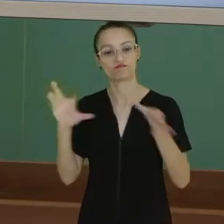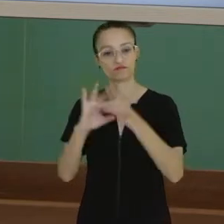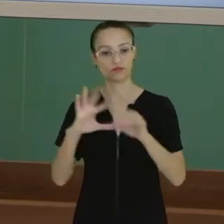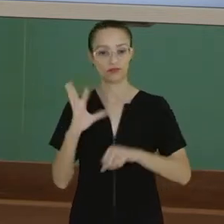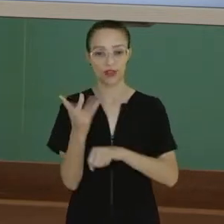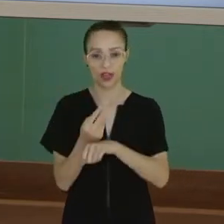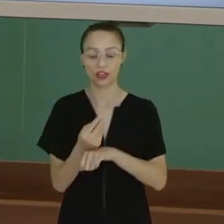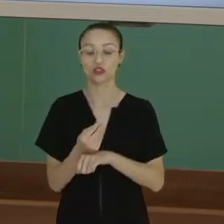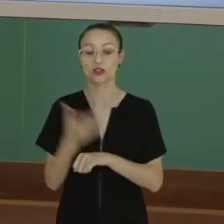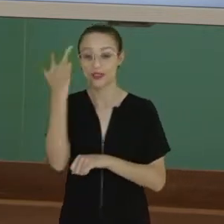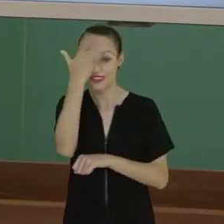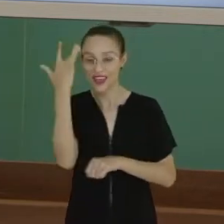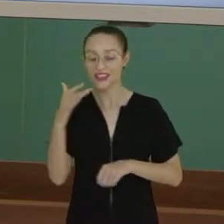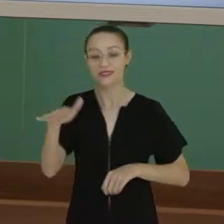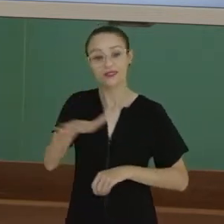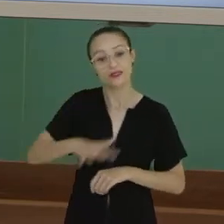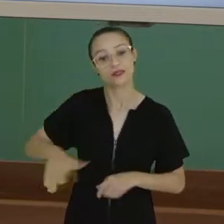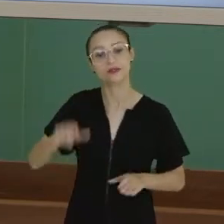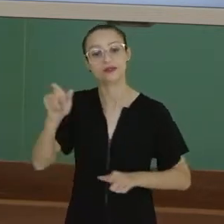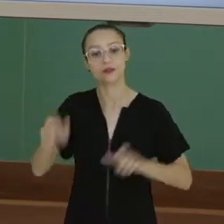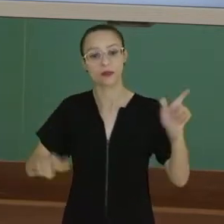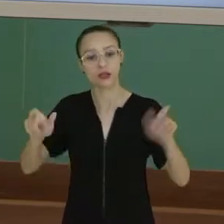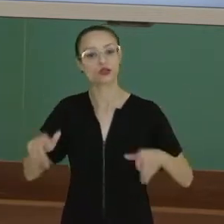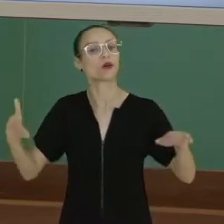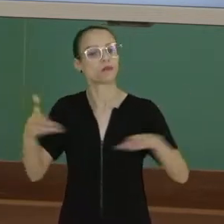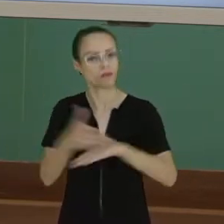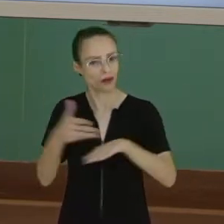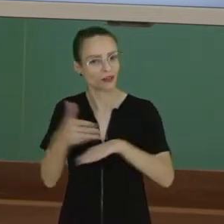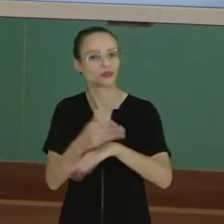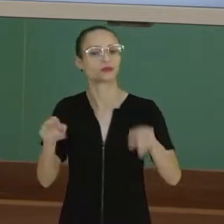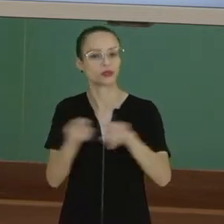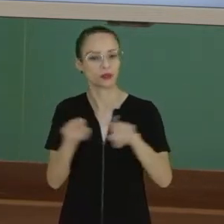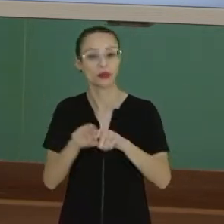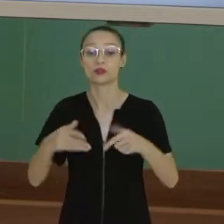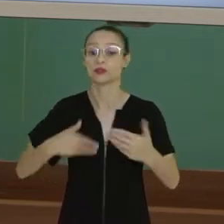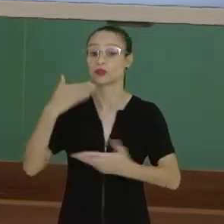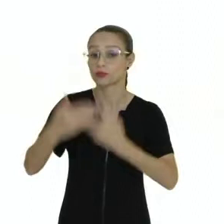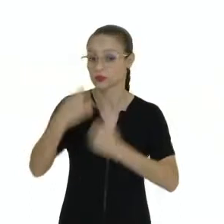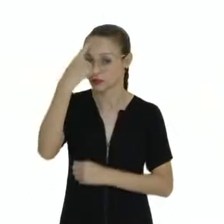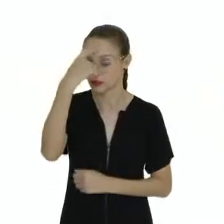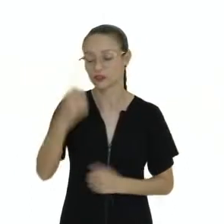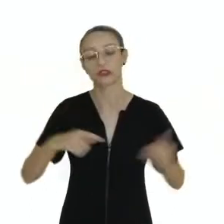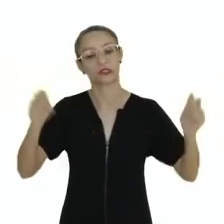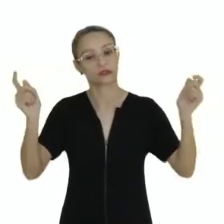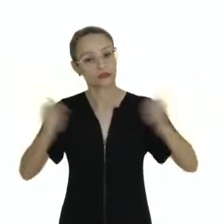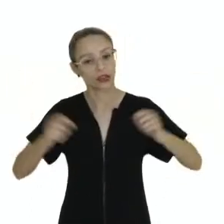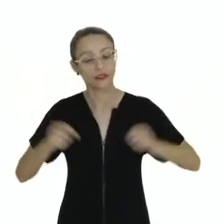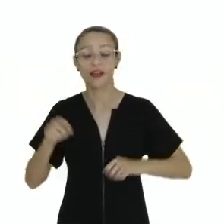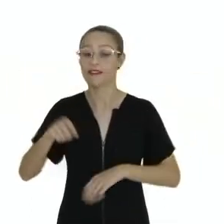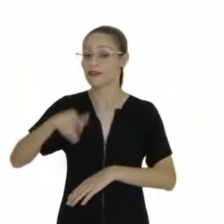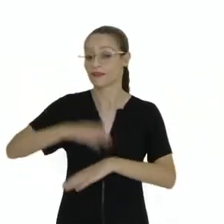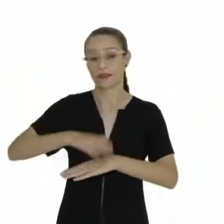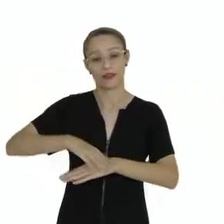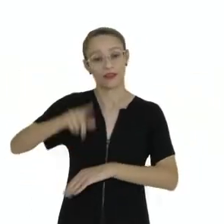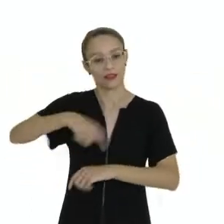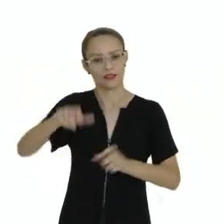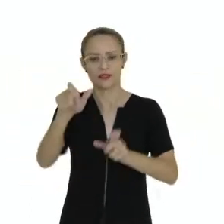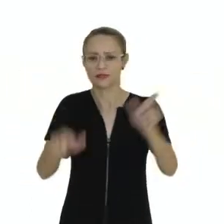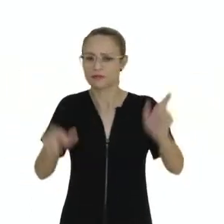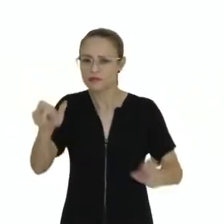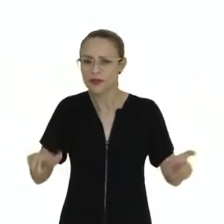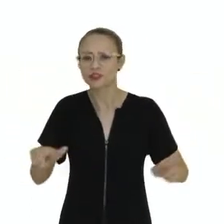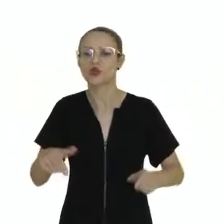arte em que o público se envolve diretamente no processo criativo, permitindo se tornarem coautores, editores,